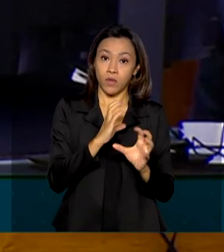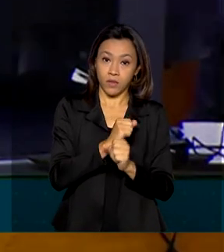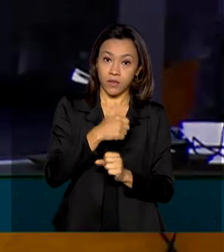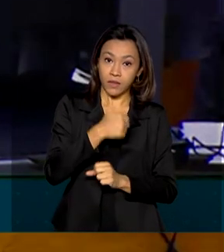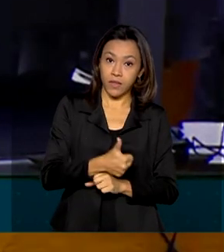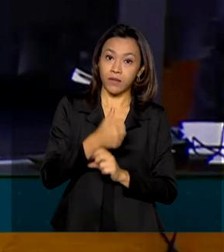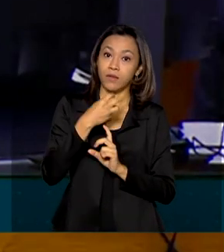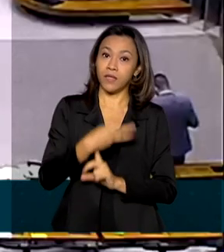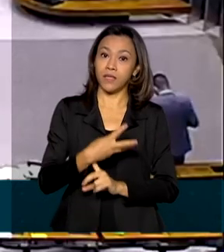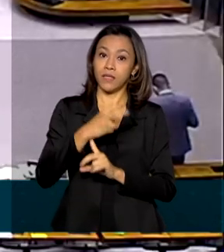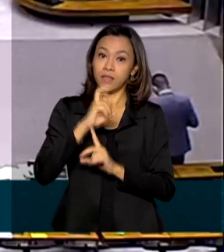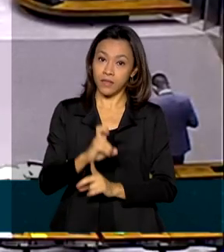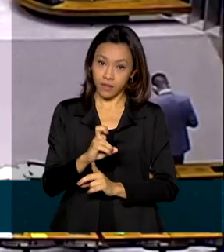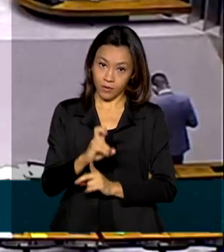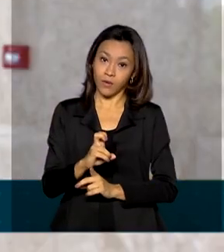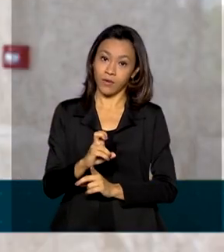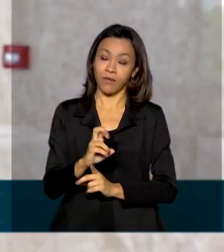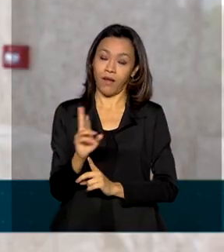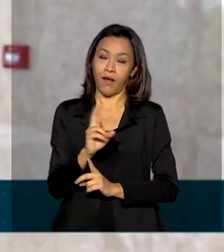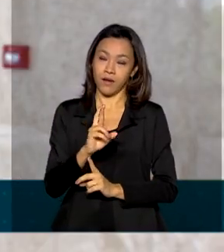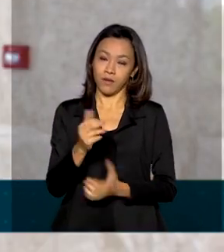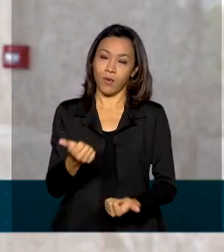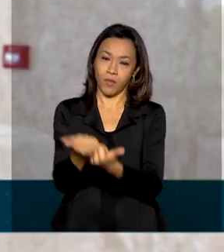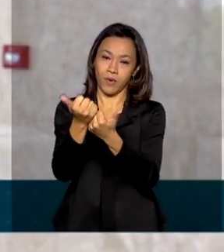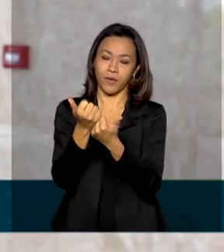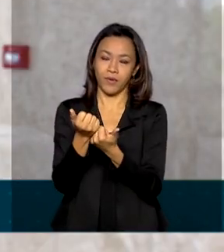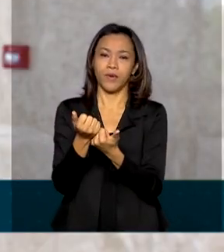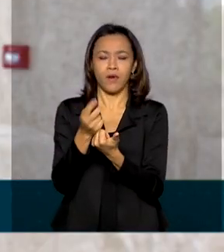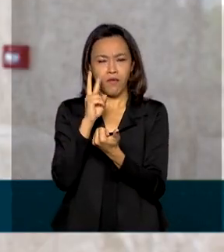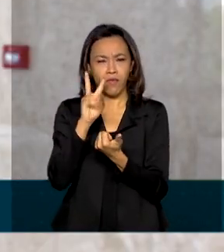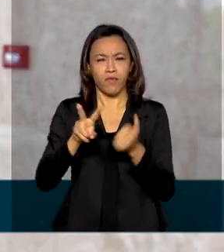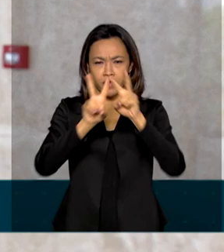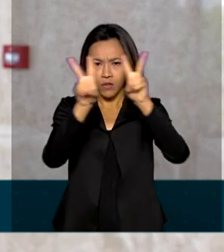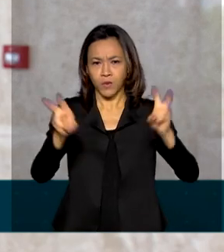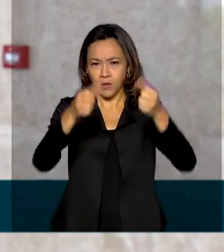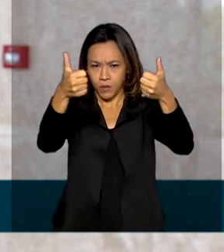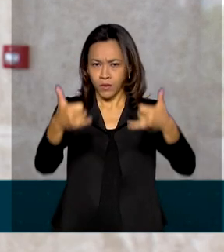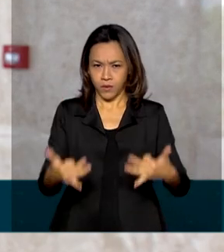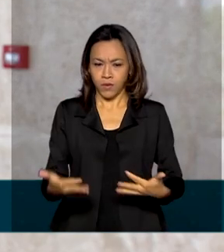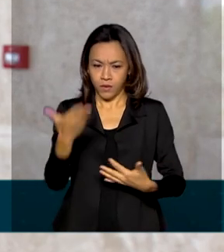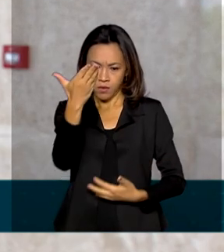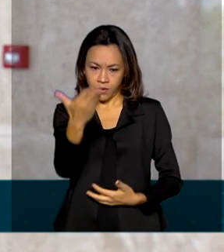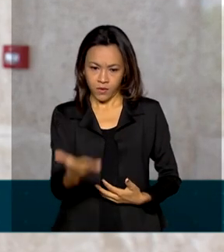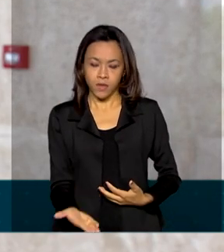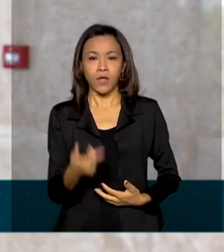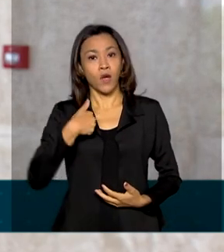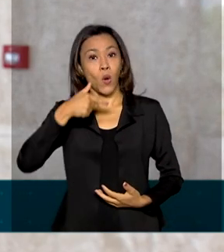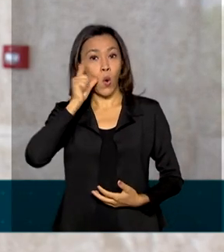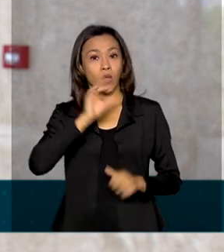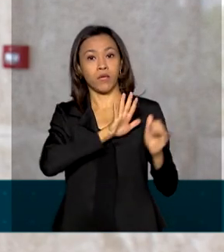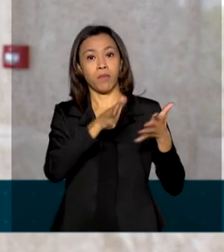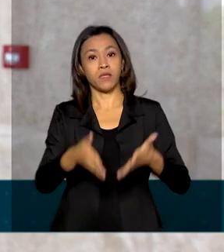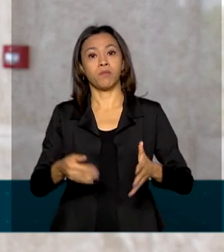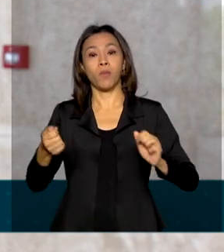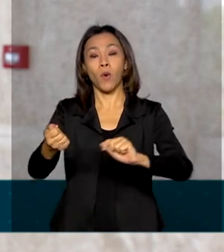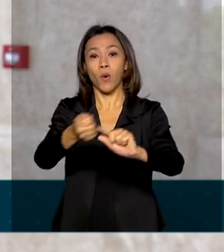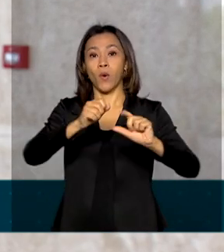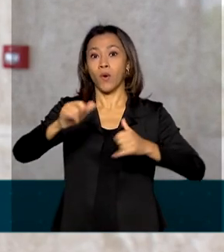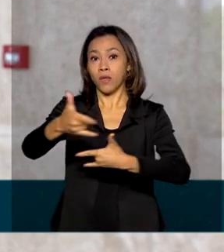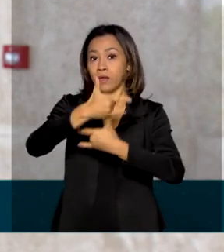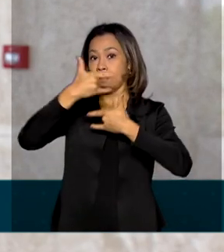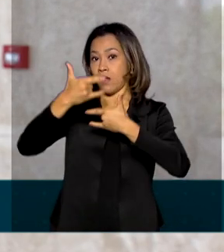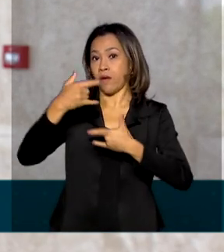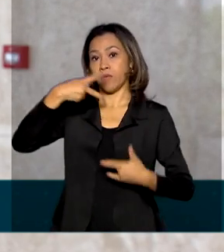375 reais. Vamos ouvir o que diz sobre o assunto o relator da PEC que participou ontem da live do presidente Bolsonaro.